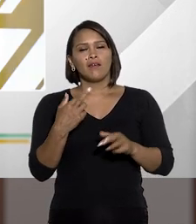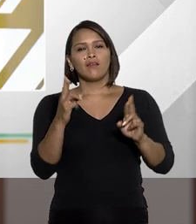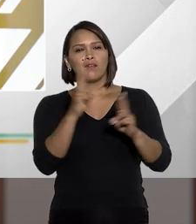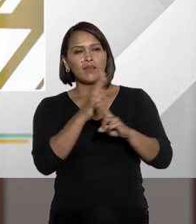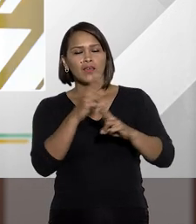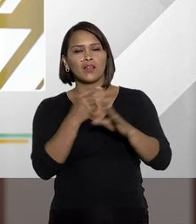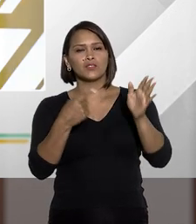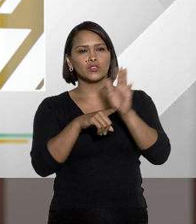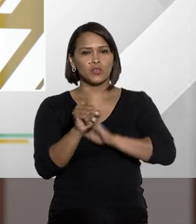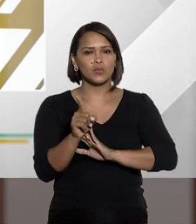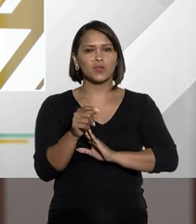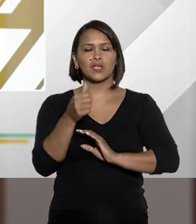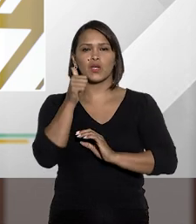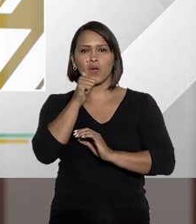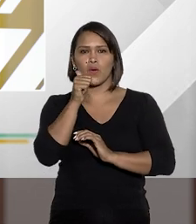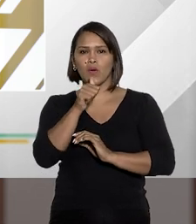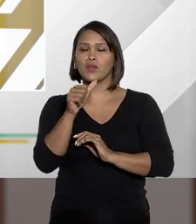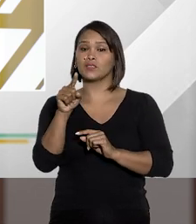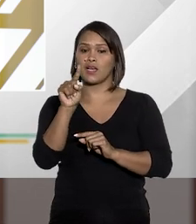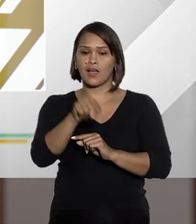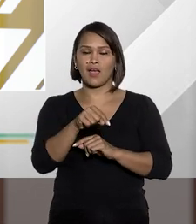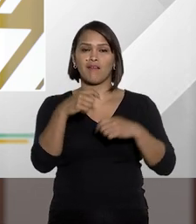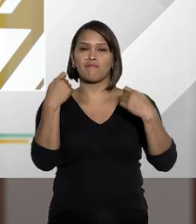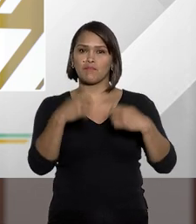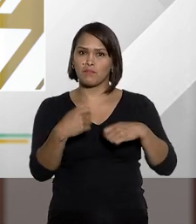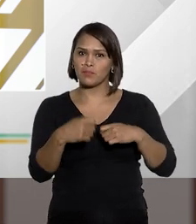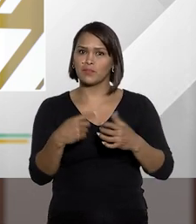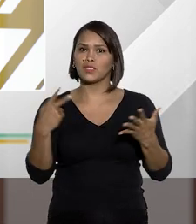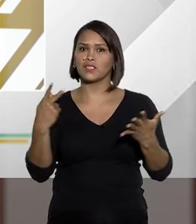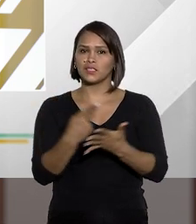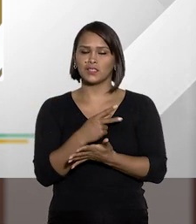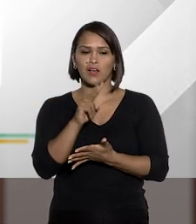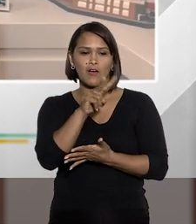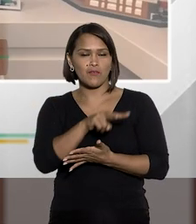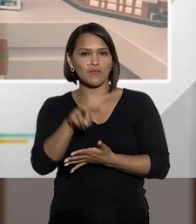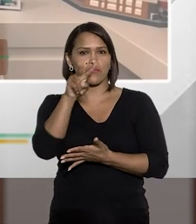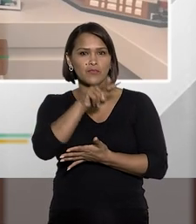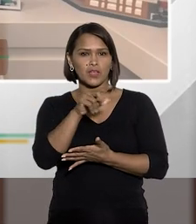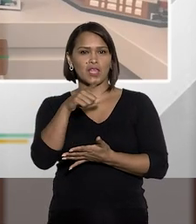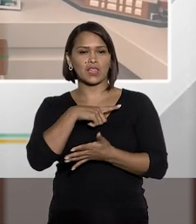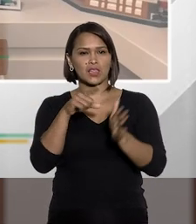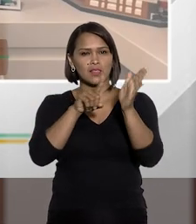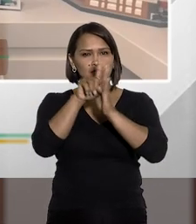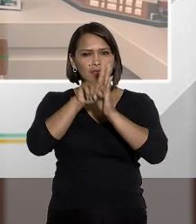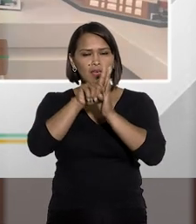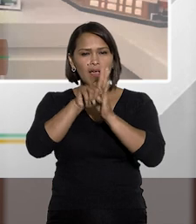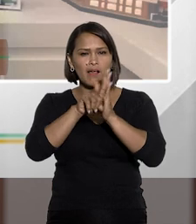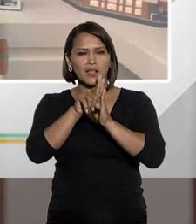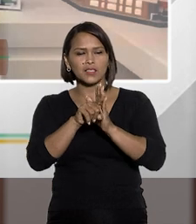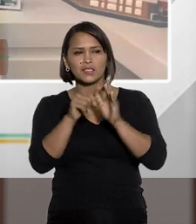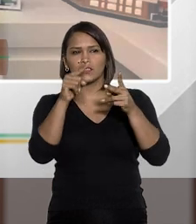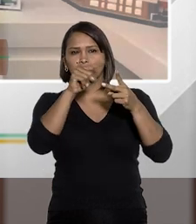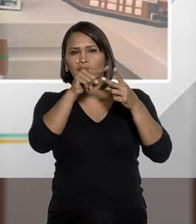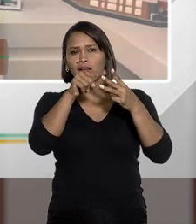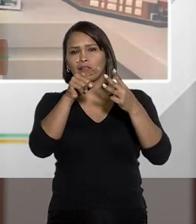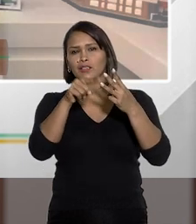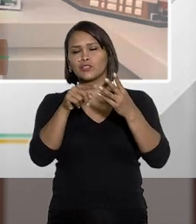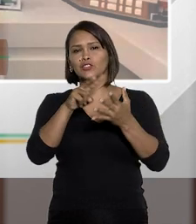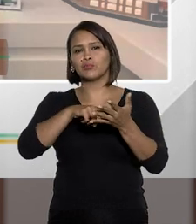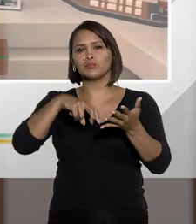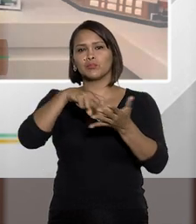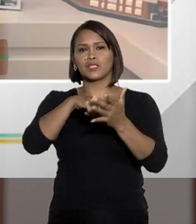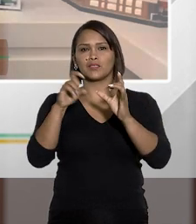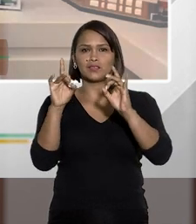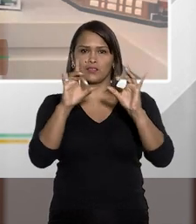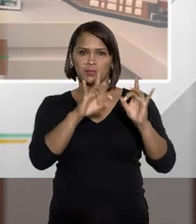Em relação ao seu questionamento, Fátima, aí necessariamente você vai ter que fazer uma análise de cada tipo